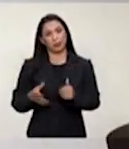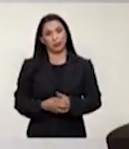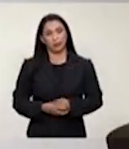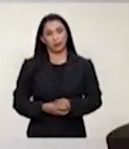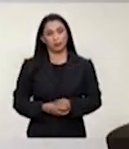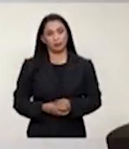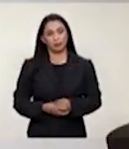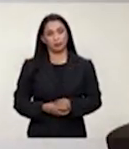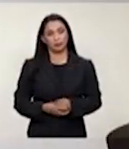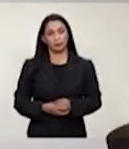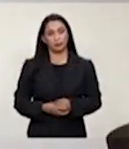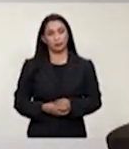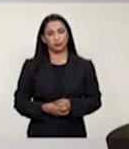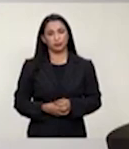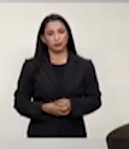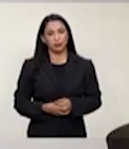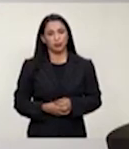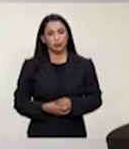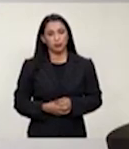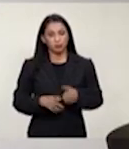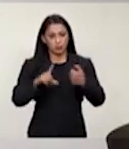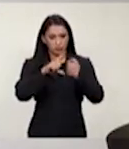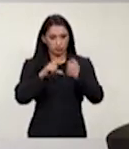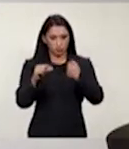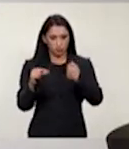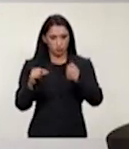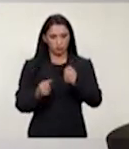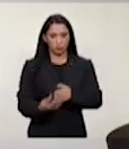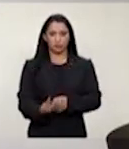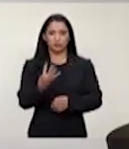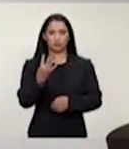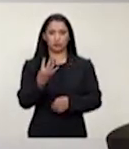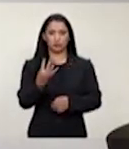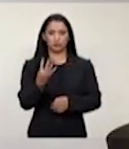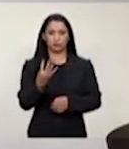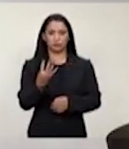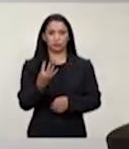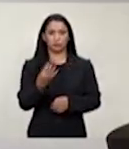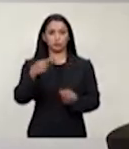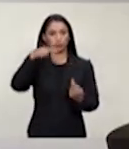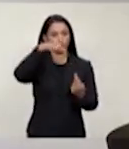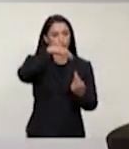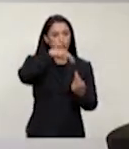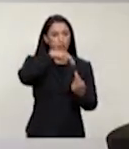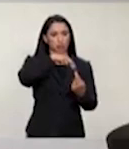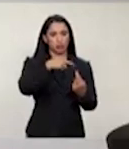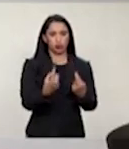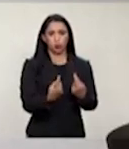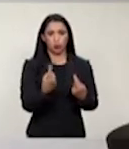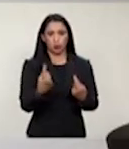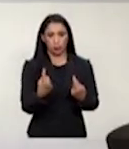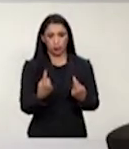É curioso que no artigo 4, especificamente no inciso primeiro e